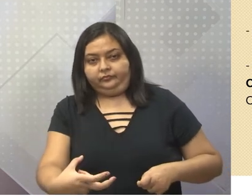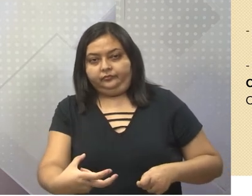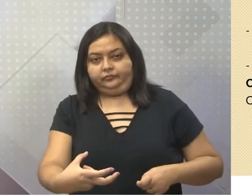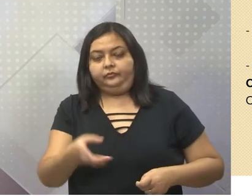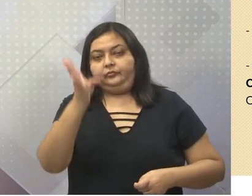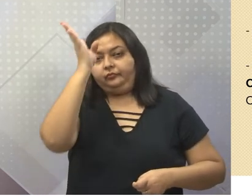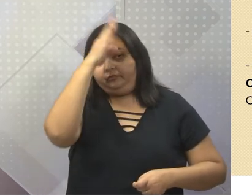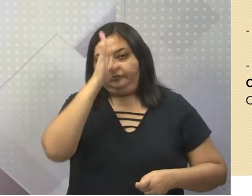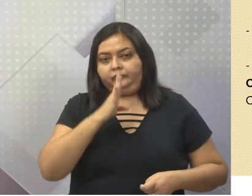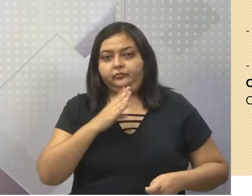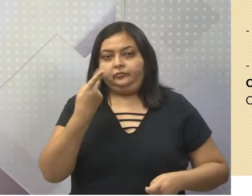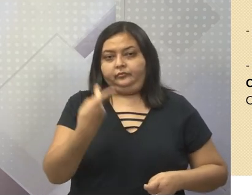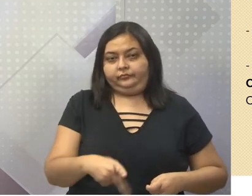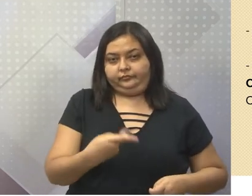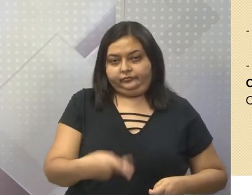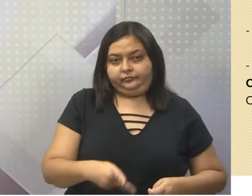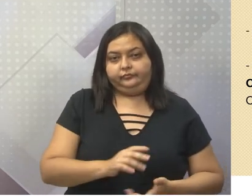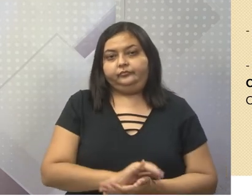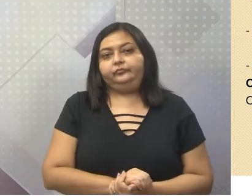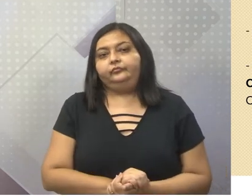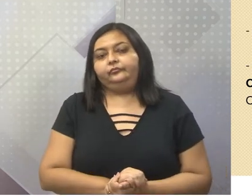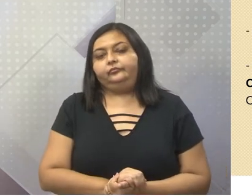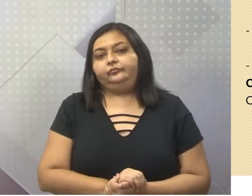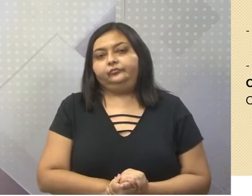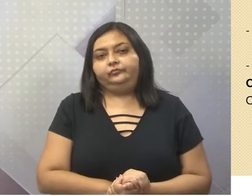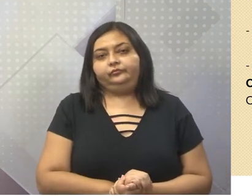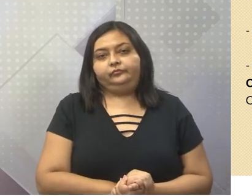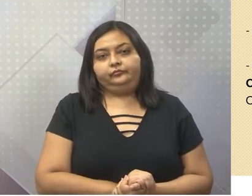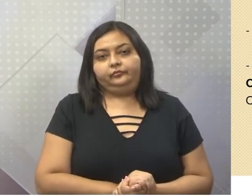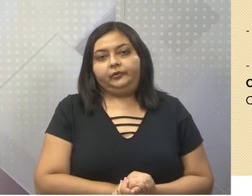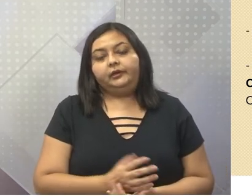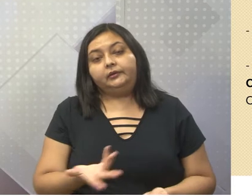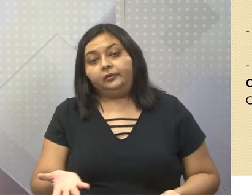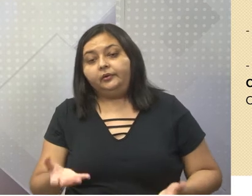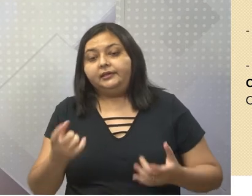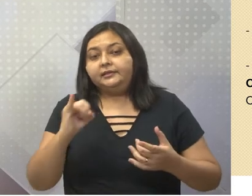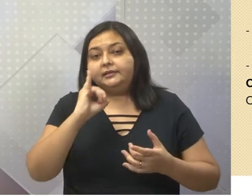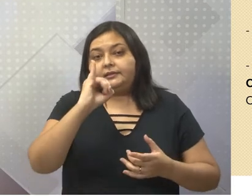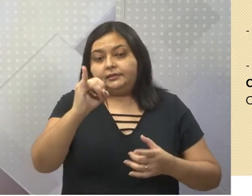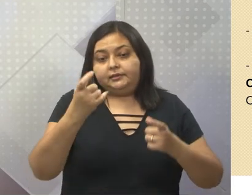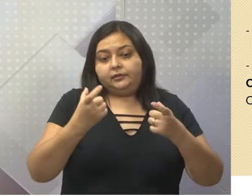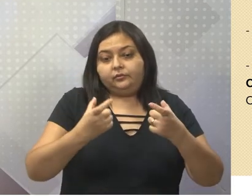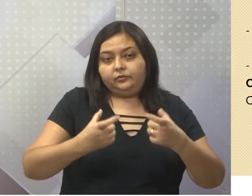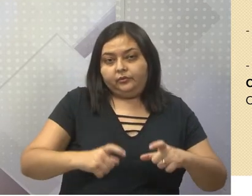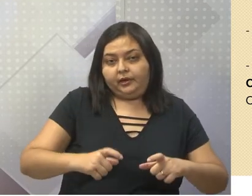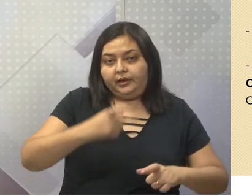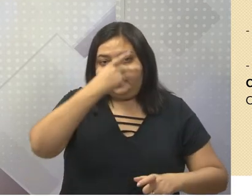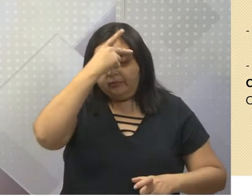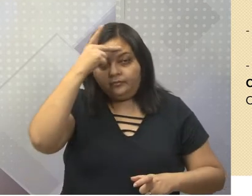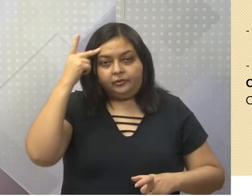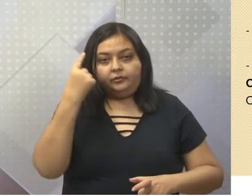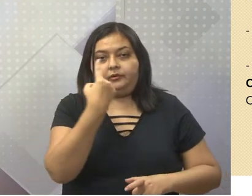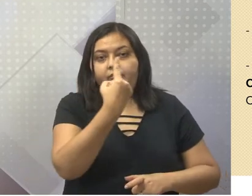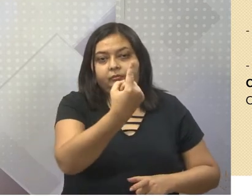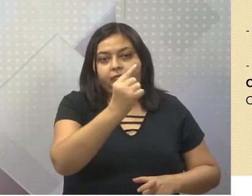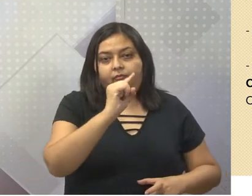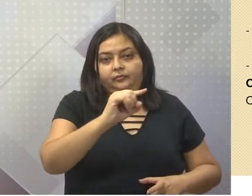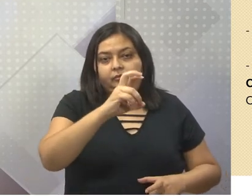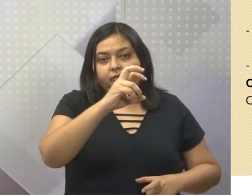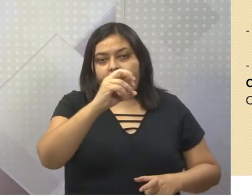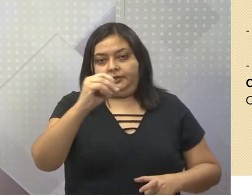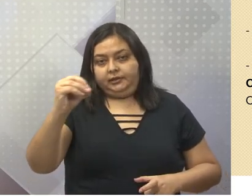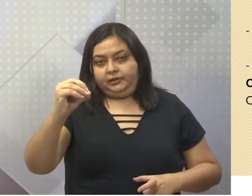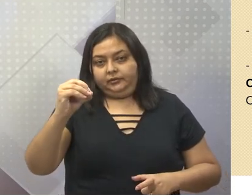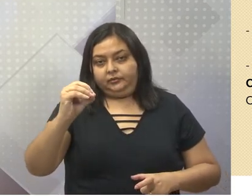o Brasil, a derrama, caso uma região não conseguisse pagar 1.500 quilos de ouro